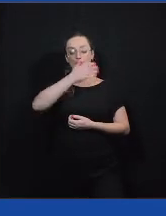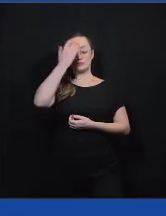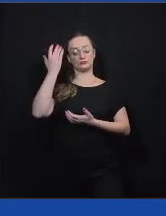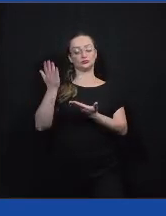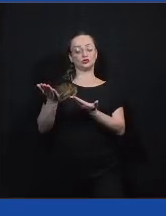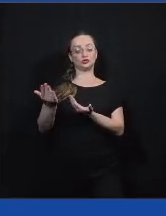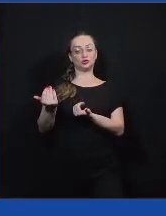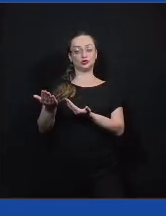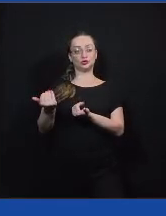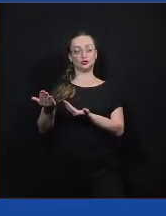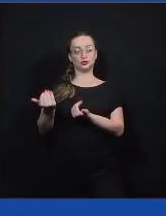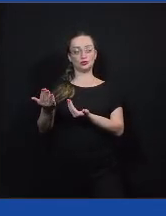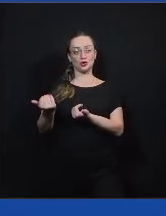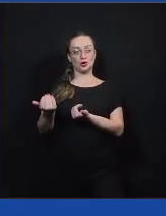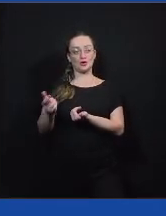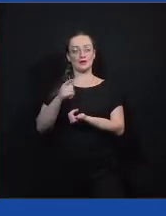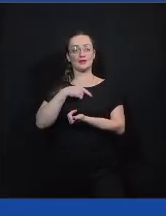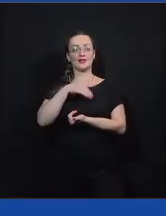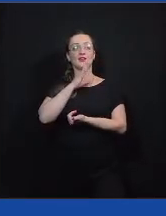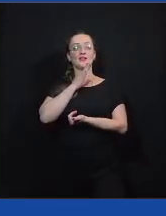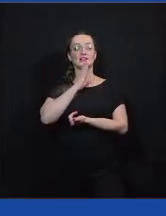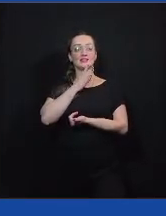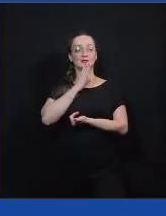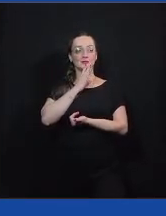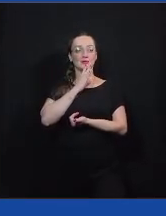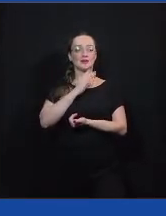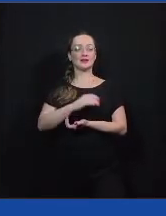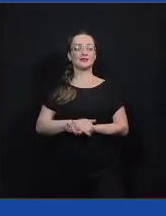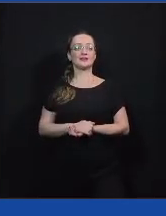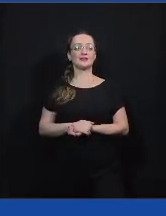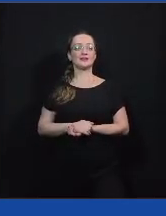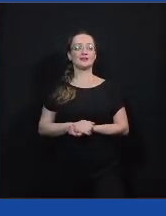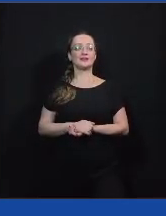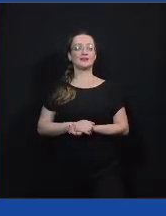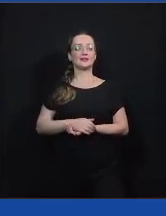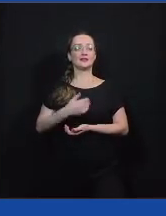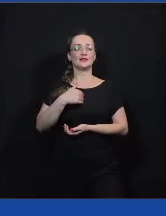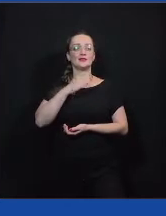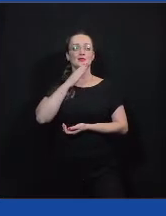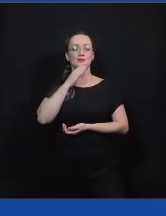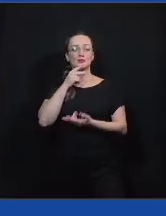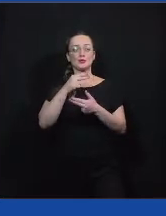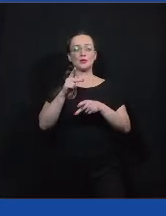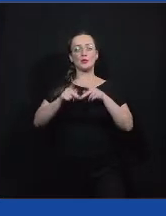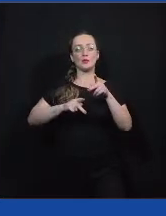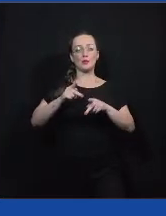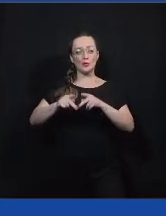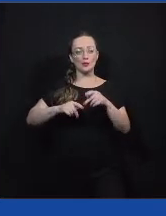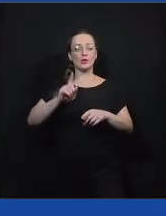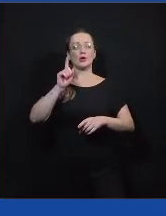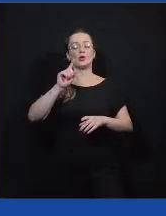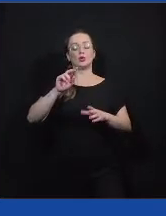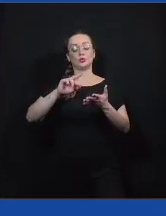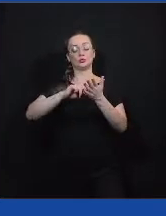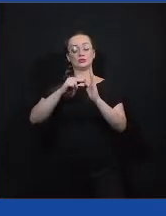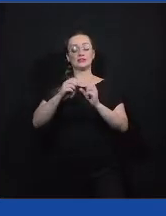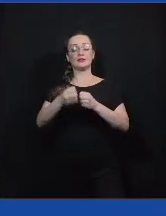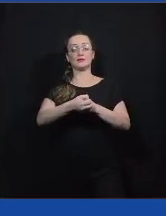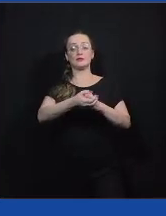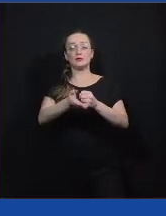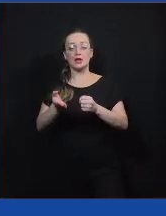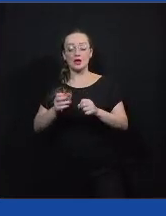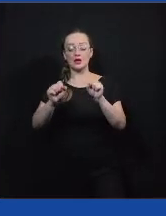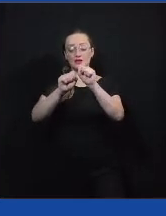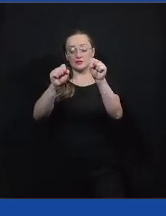também... Ele tomar conhecimento, né? Das políticas públicas, que é a democracia, do sistema